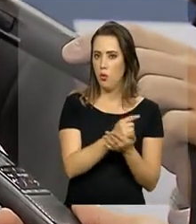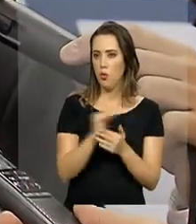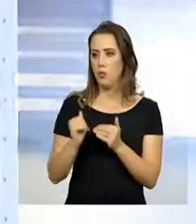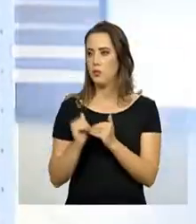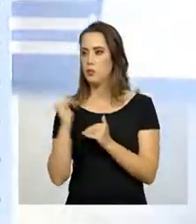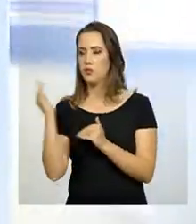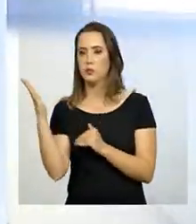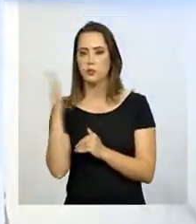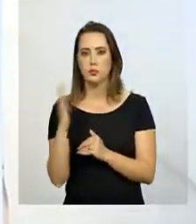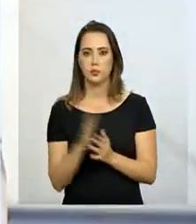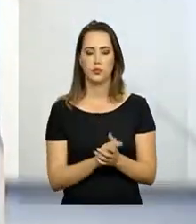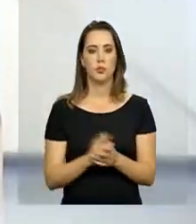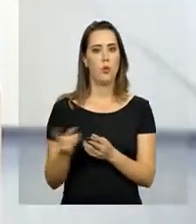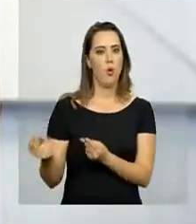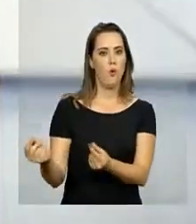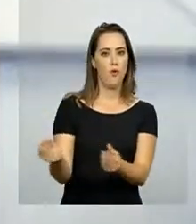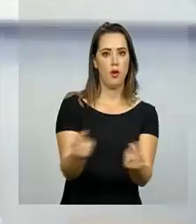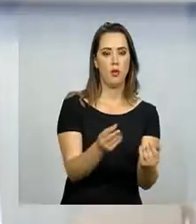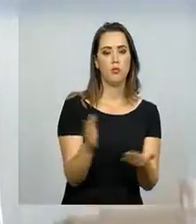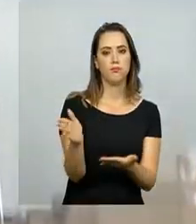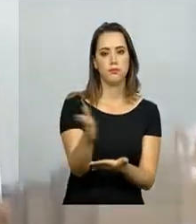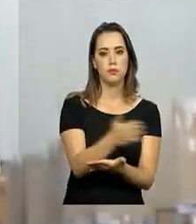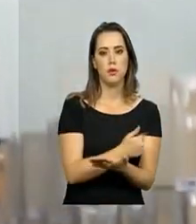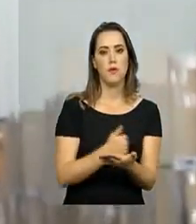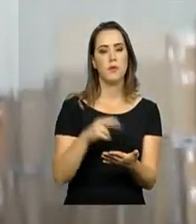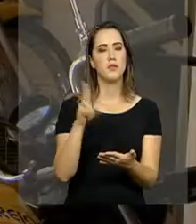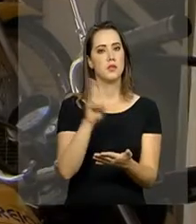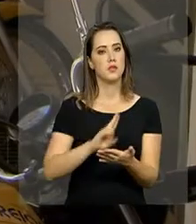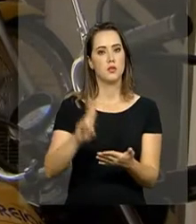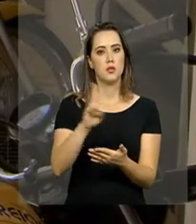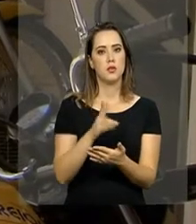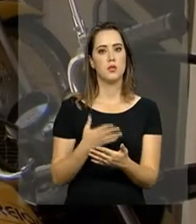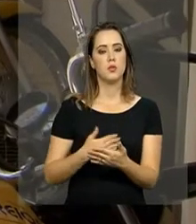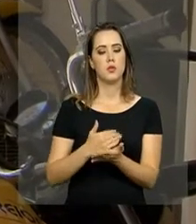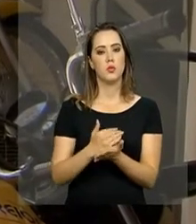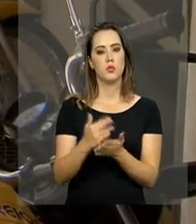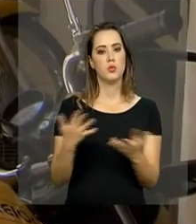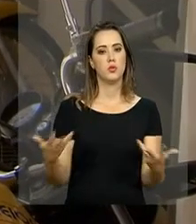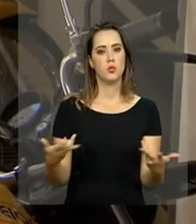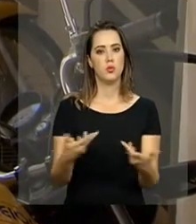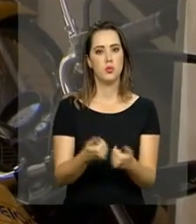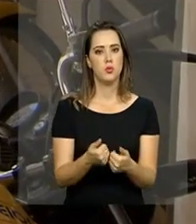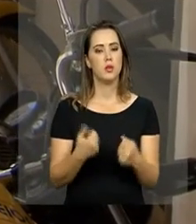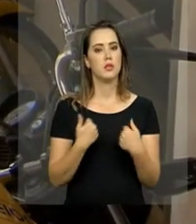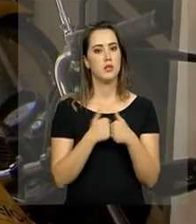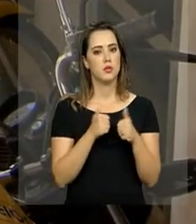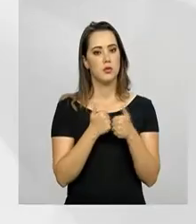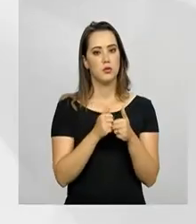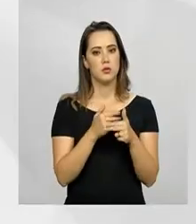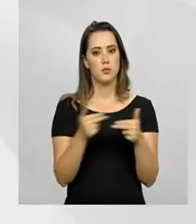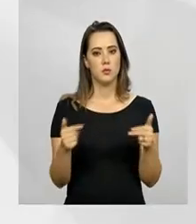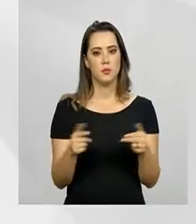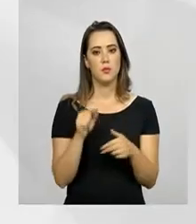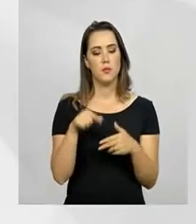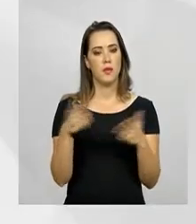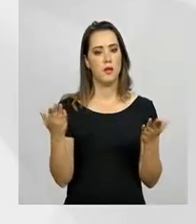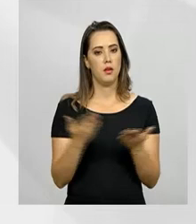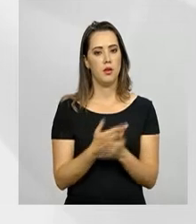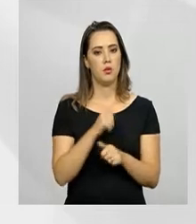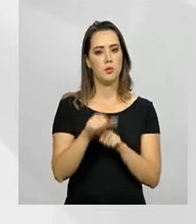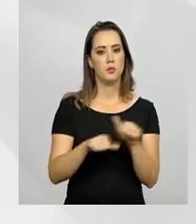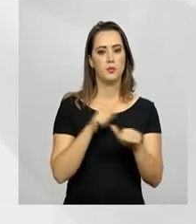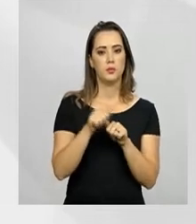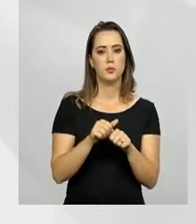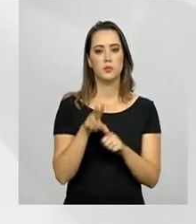cidadão brasileiro. O valor arrecadado vai ser usado para manter a qualidade no despacho e no transporte desses produtos. Agora, com a